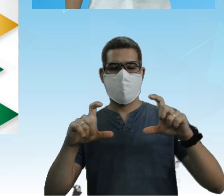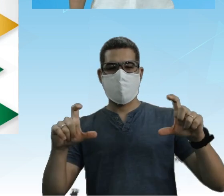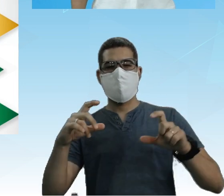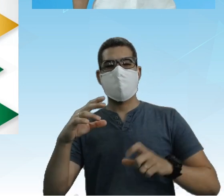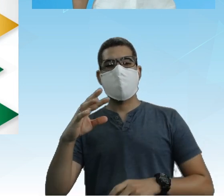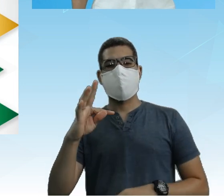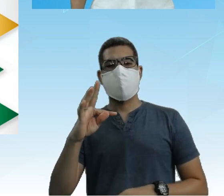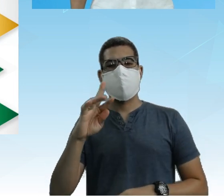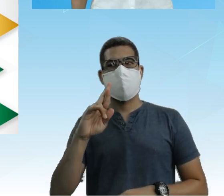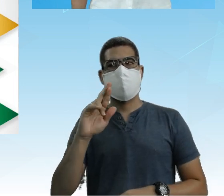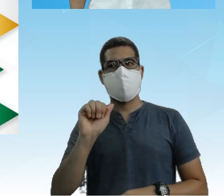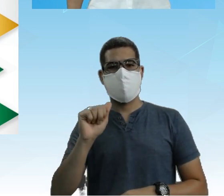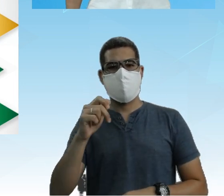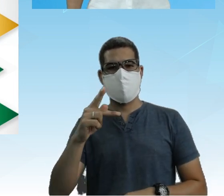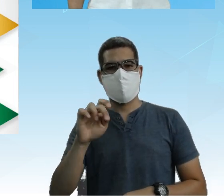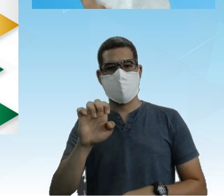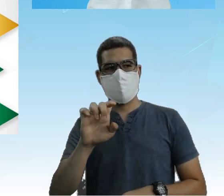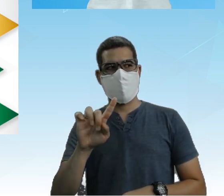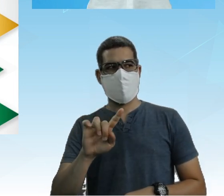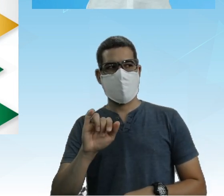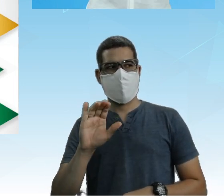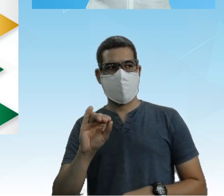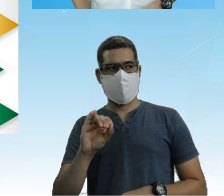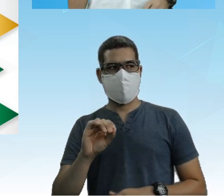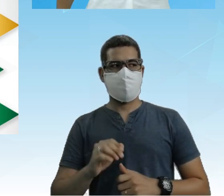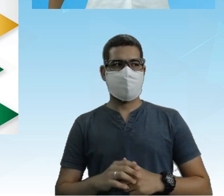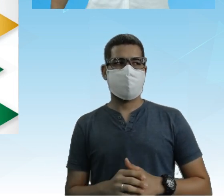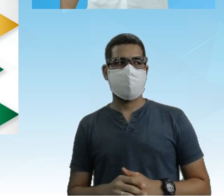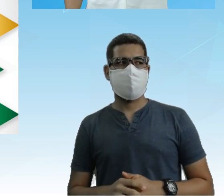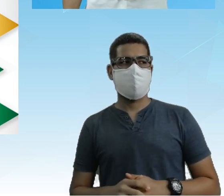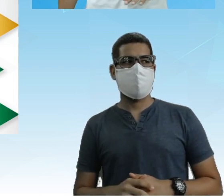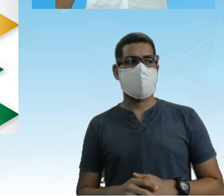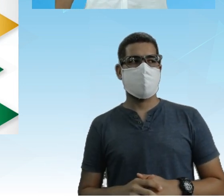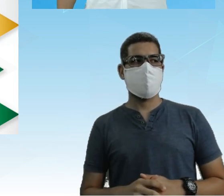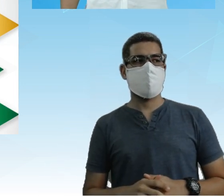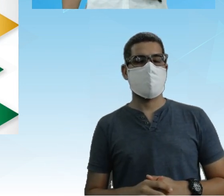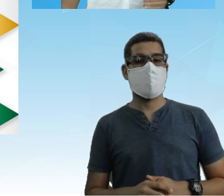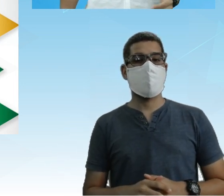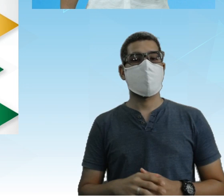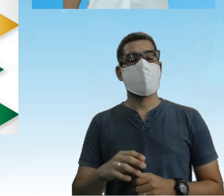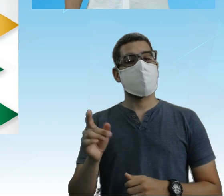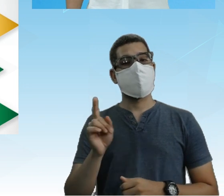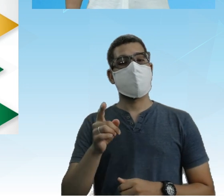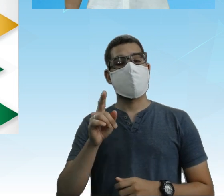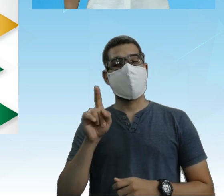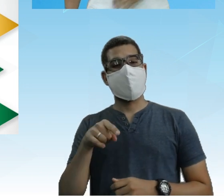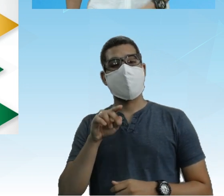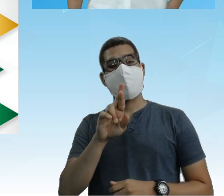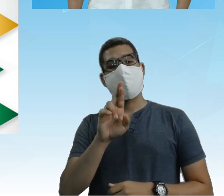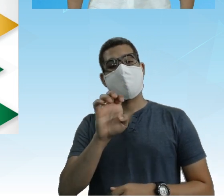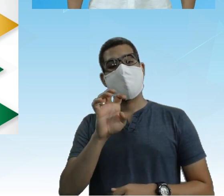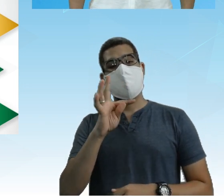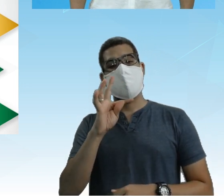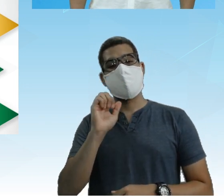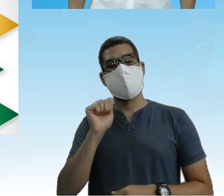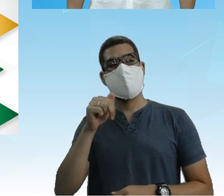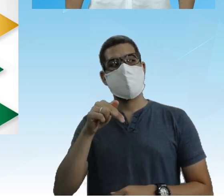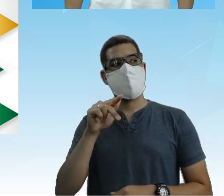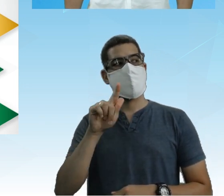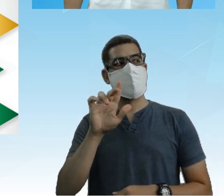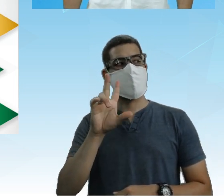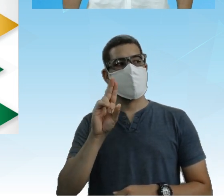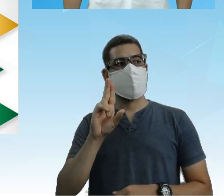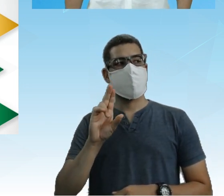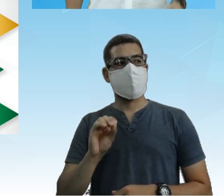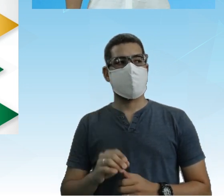tá? Troca aí, por favor Isso é erro de digitação Normal Trapézio não Retângulo Obtido medindo duas vezes A medida do